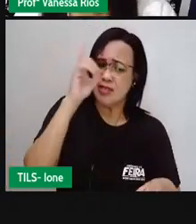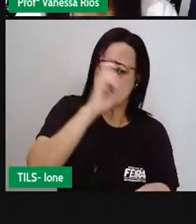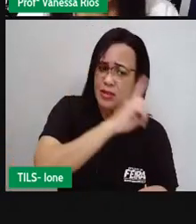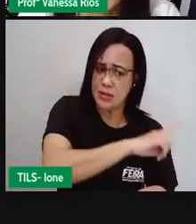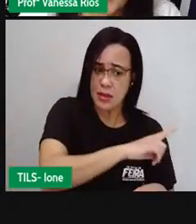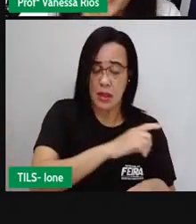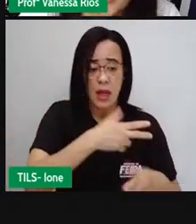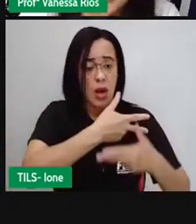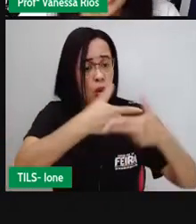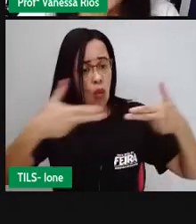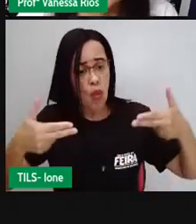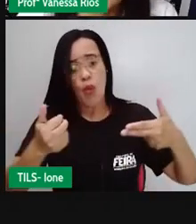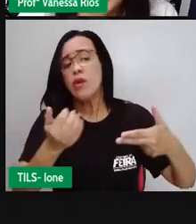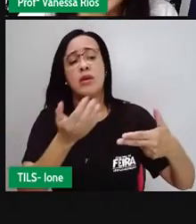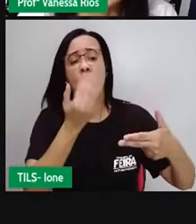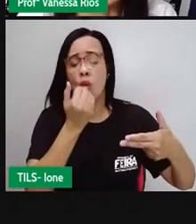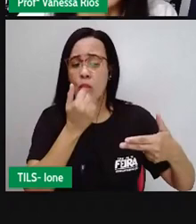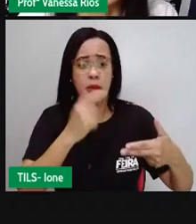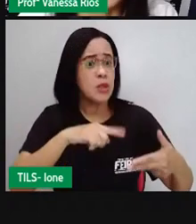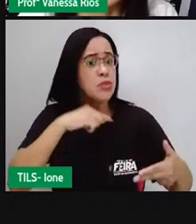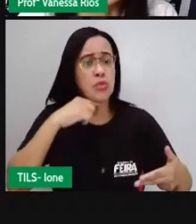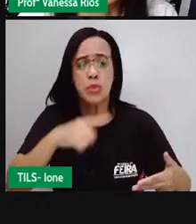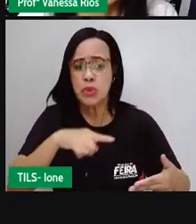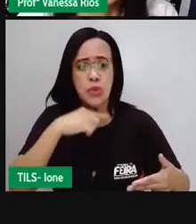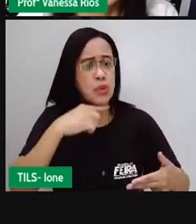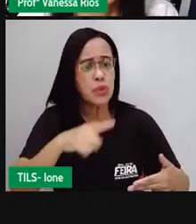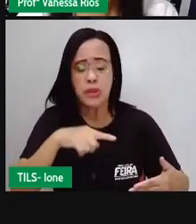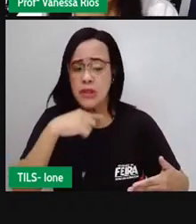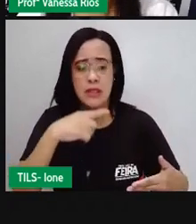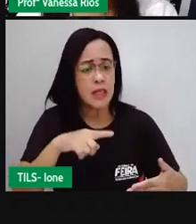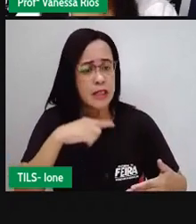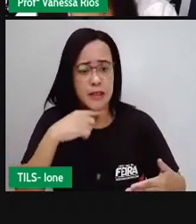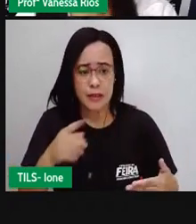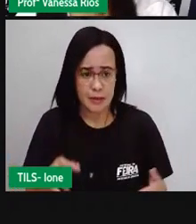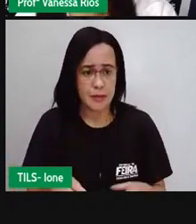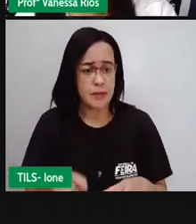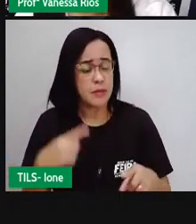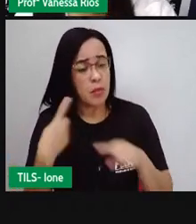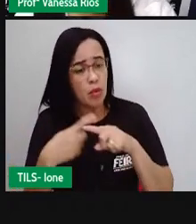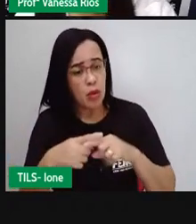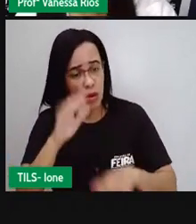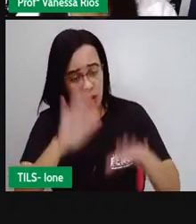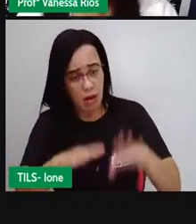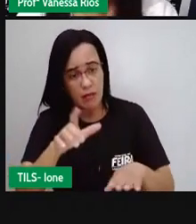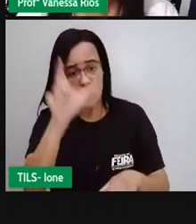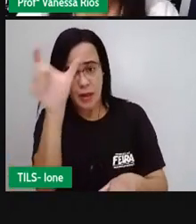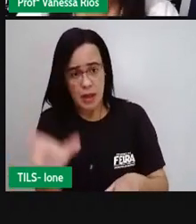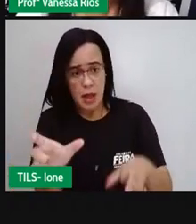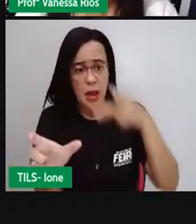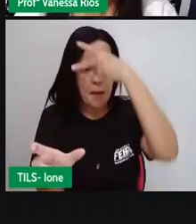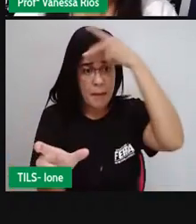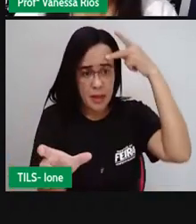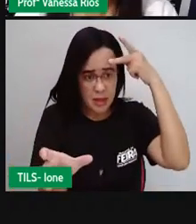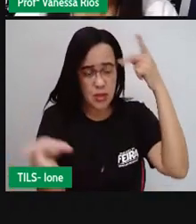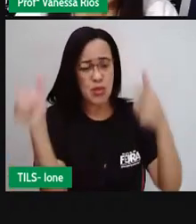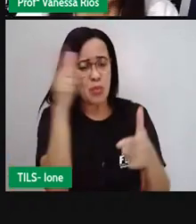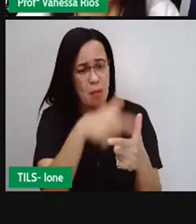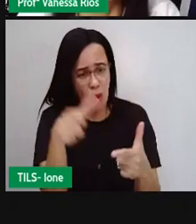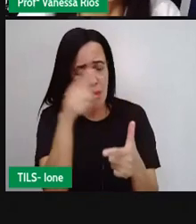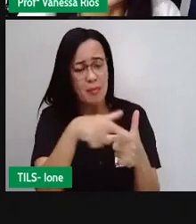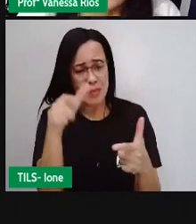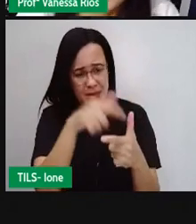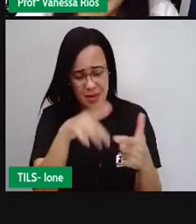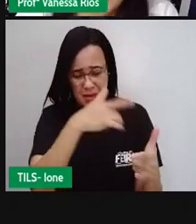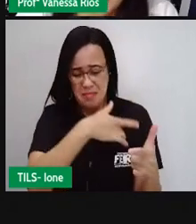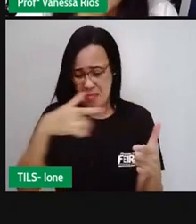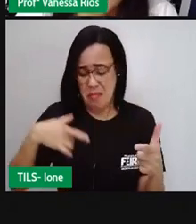por já ter algum problema de saúde relacionado a isso, ou então dependendo do alimento, ou de algum